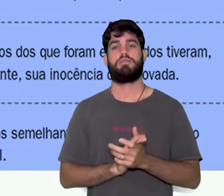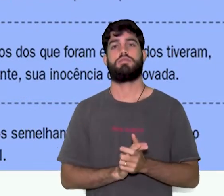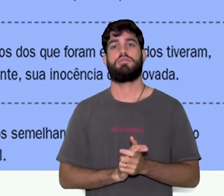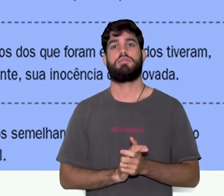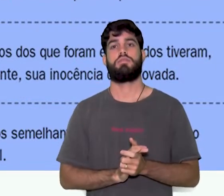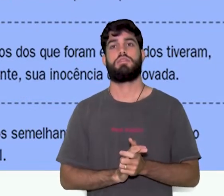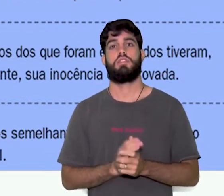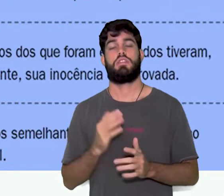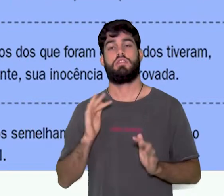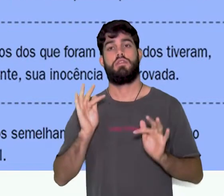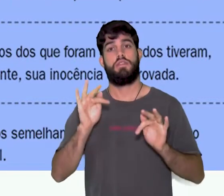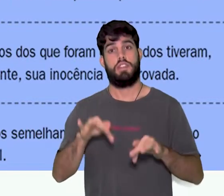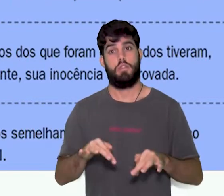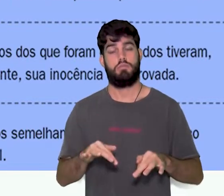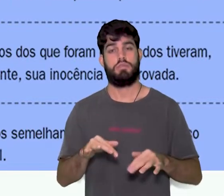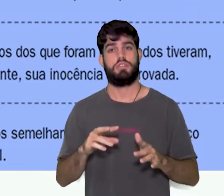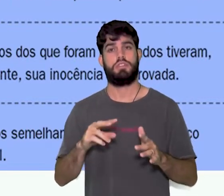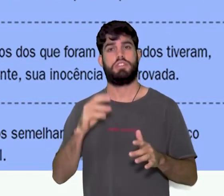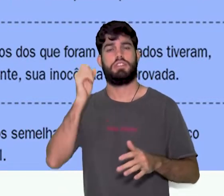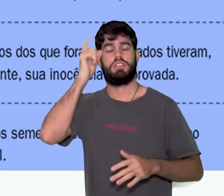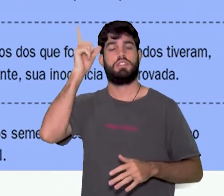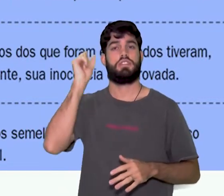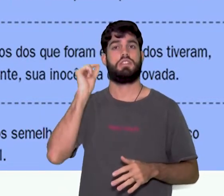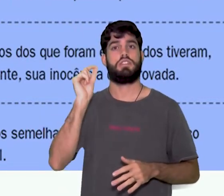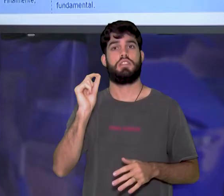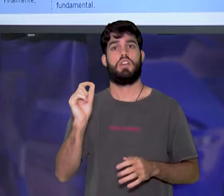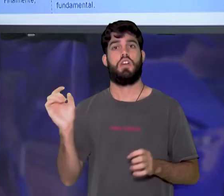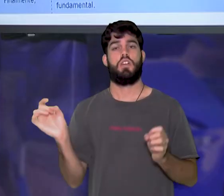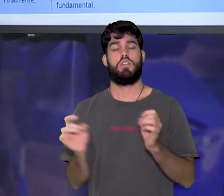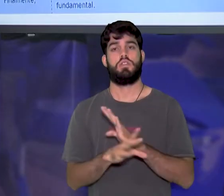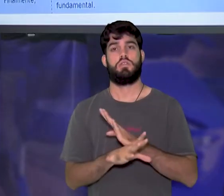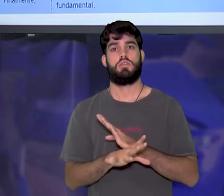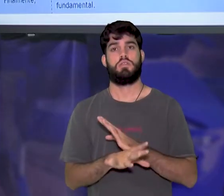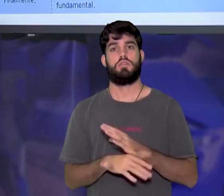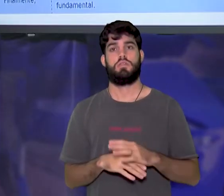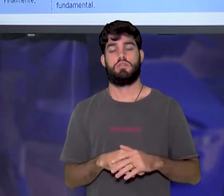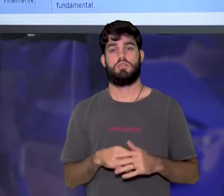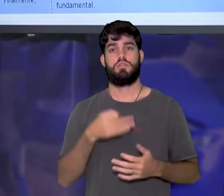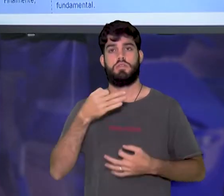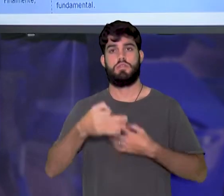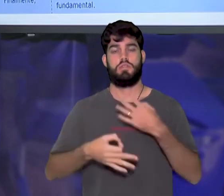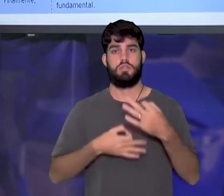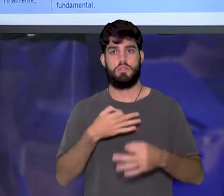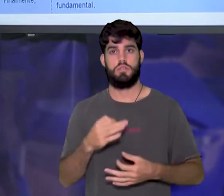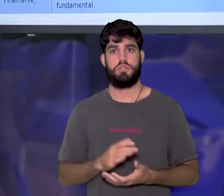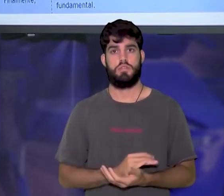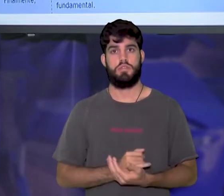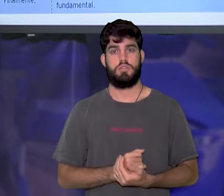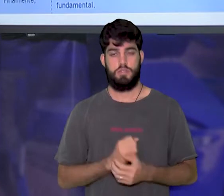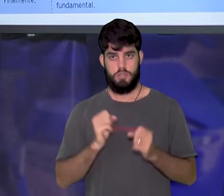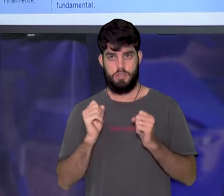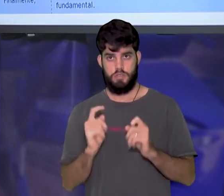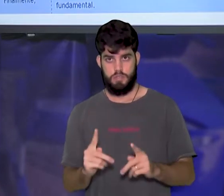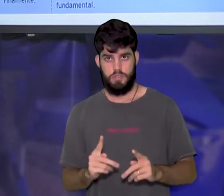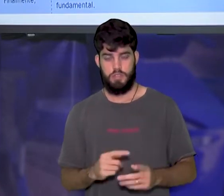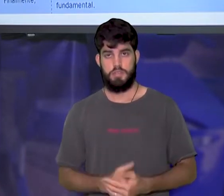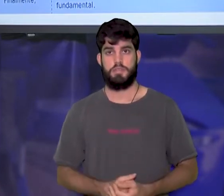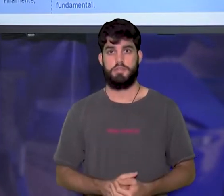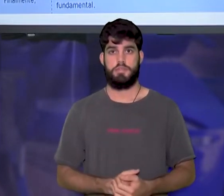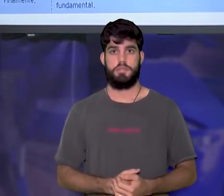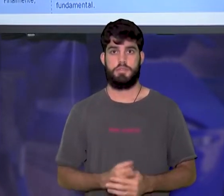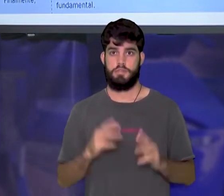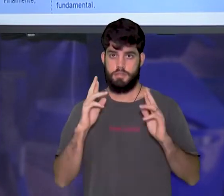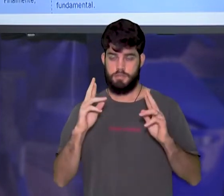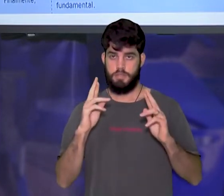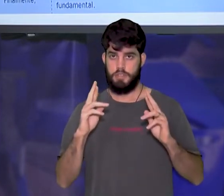finalmente, ele dá a ideia de conclusão dos argumentos. Ok? Então, eu espero que todos